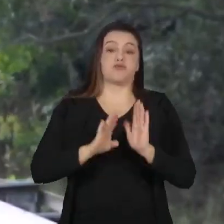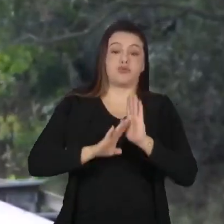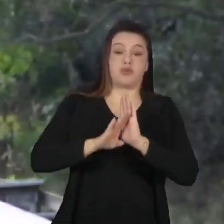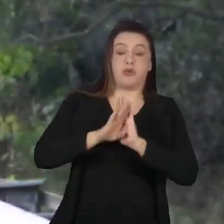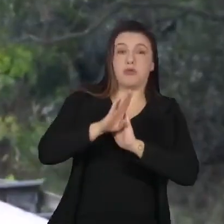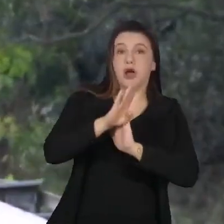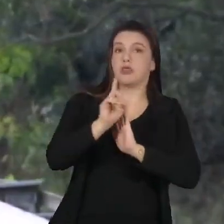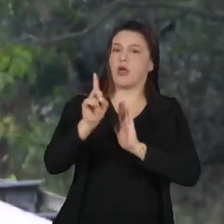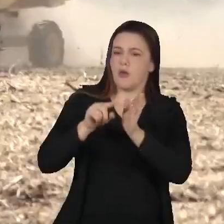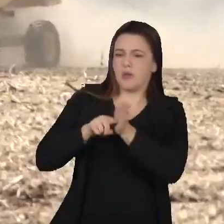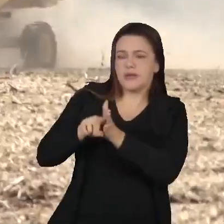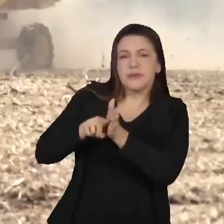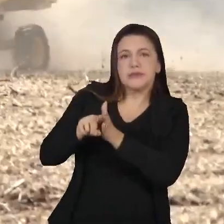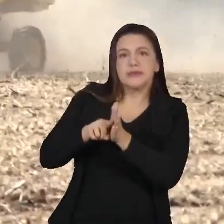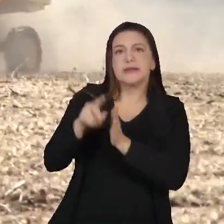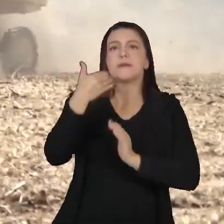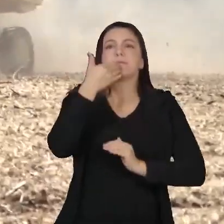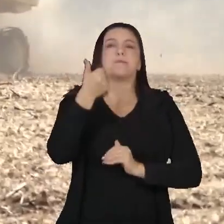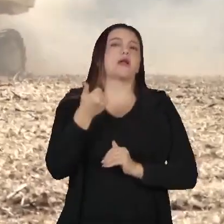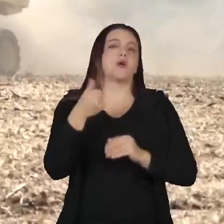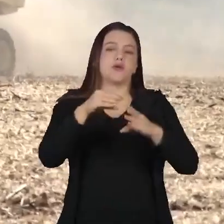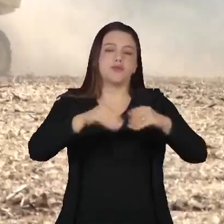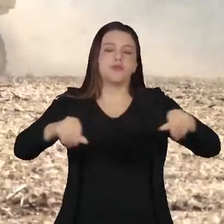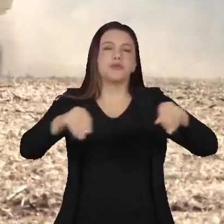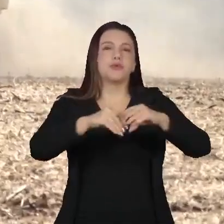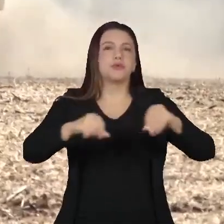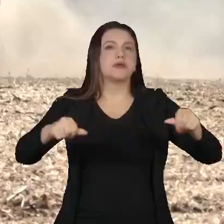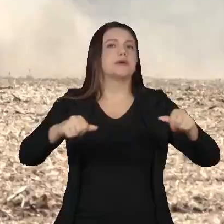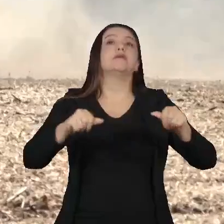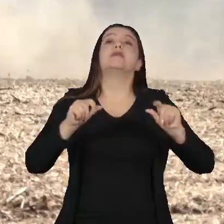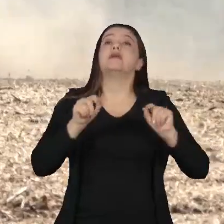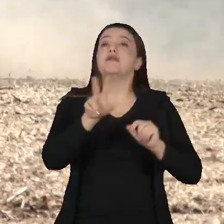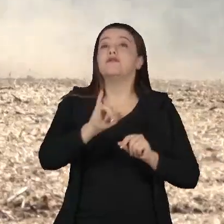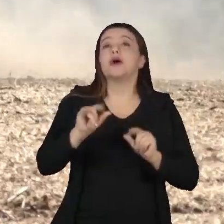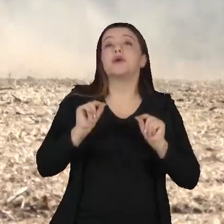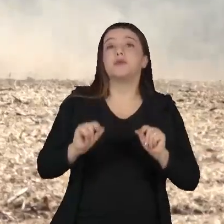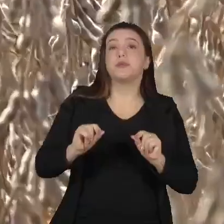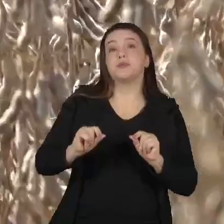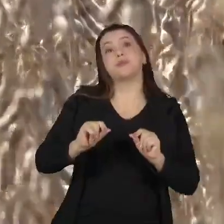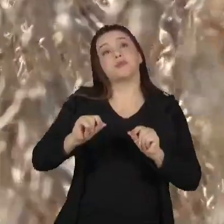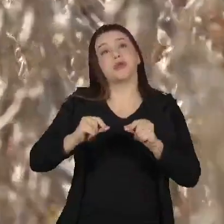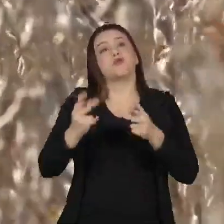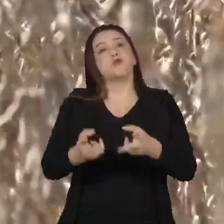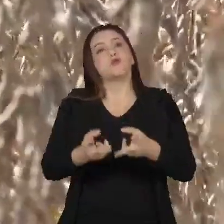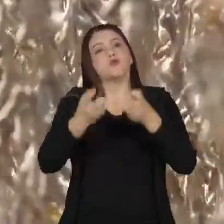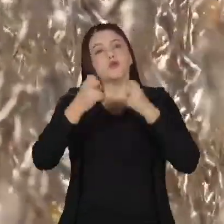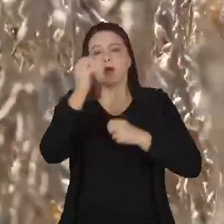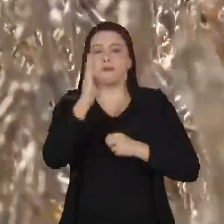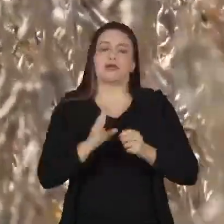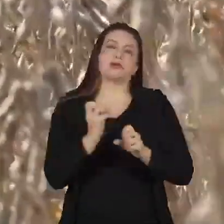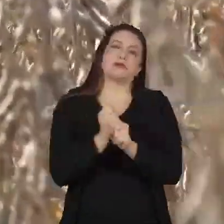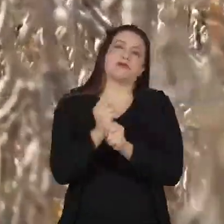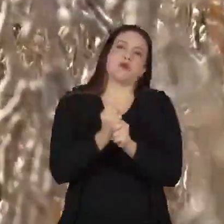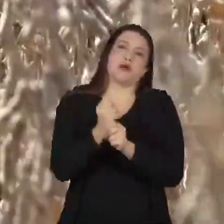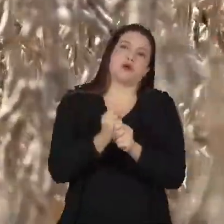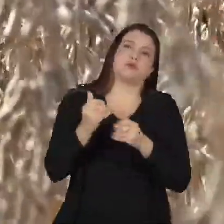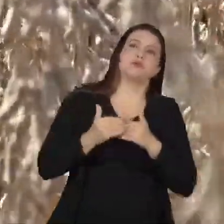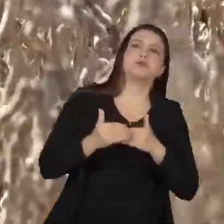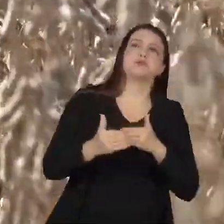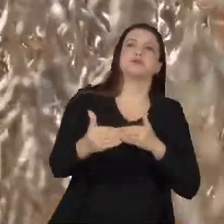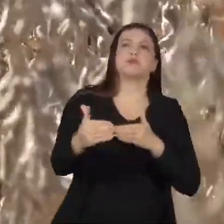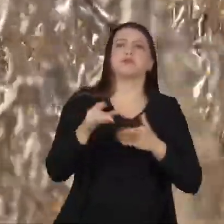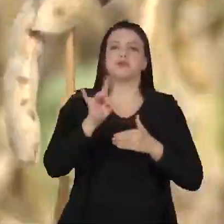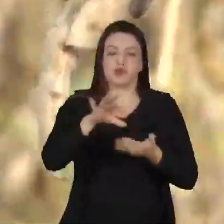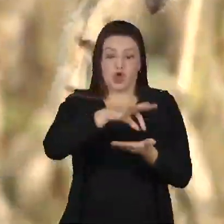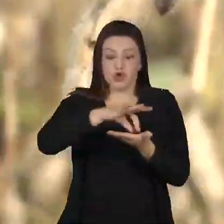indicado pela pesquisa, o melhor uso do solo irá representar um ganho para o país nos próximos anos. E não necessariamente apenas